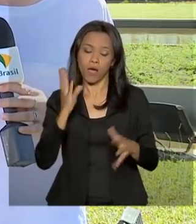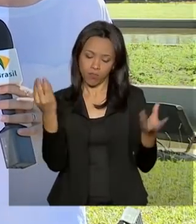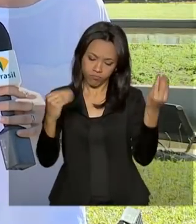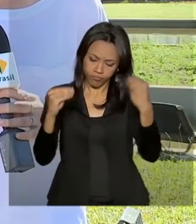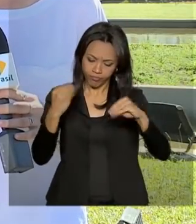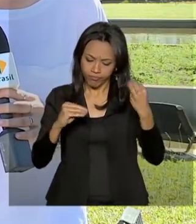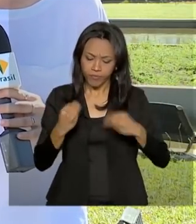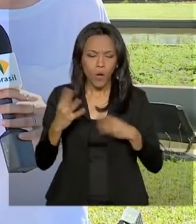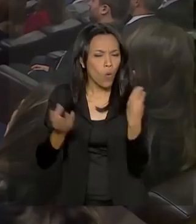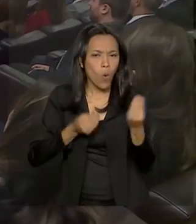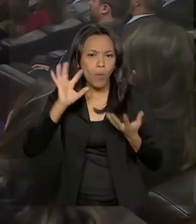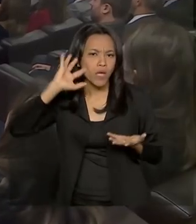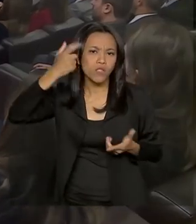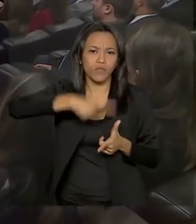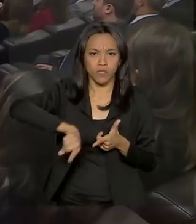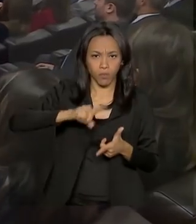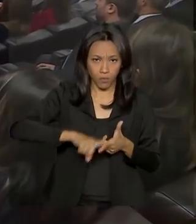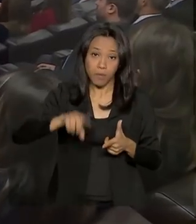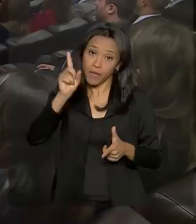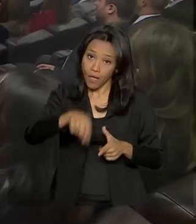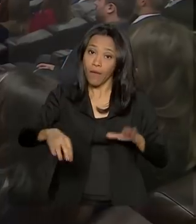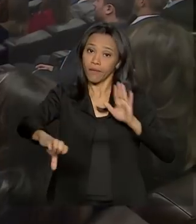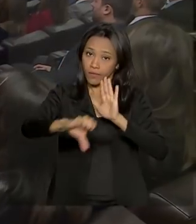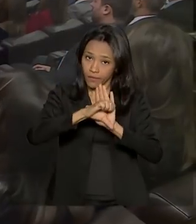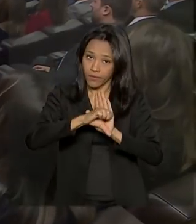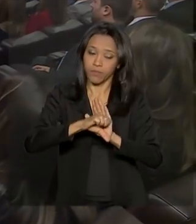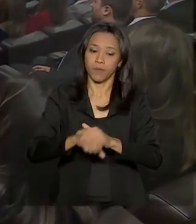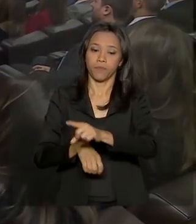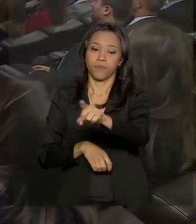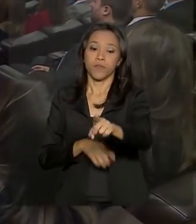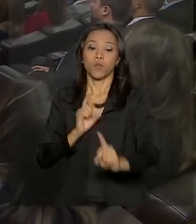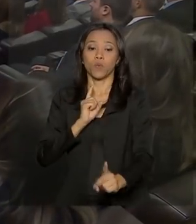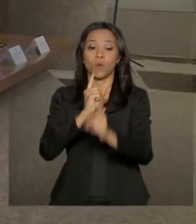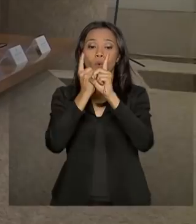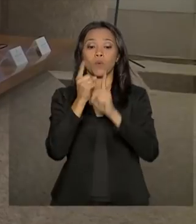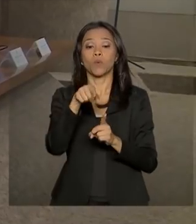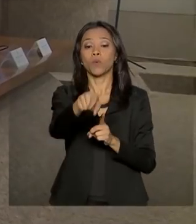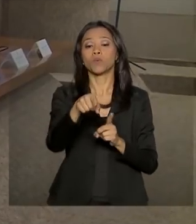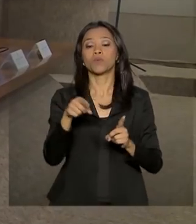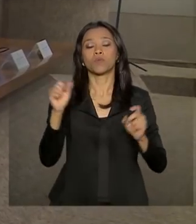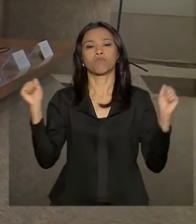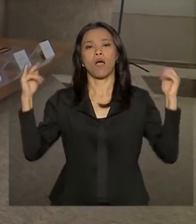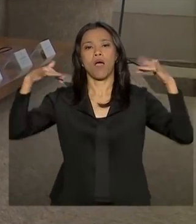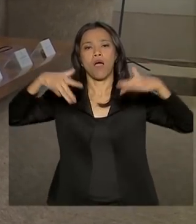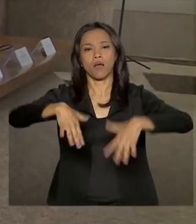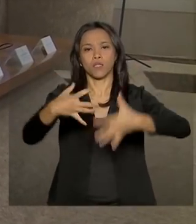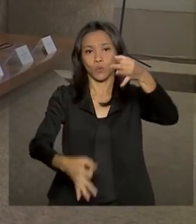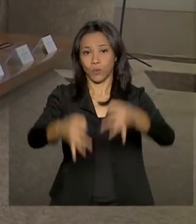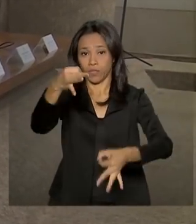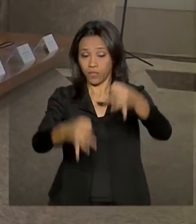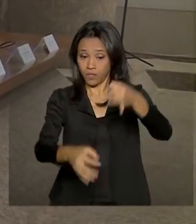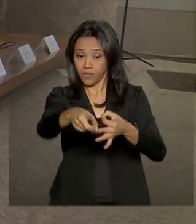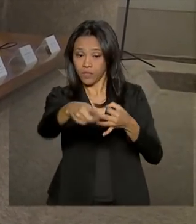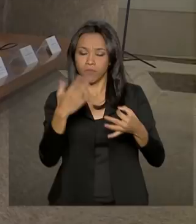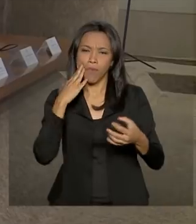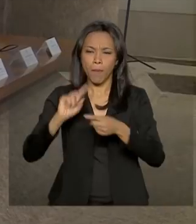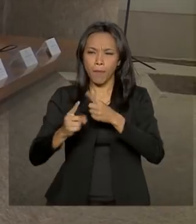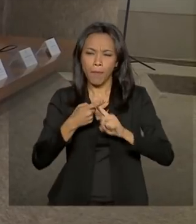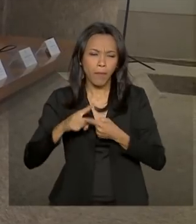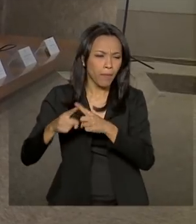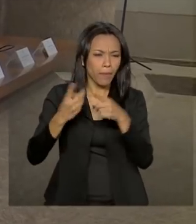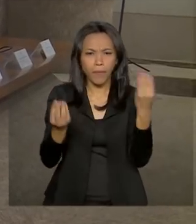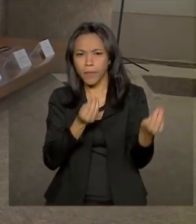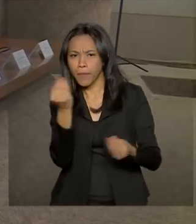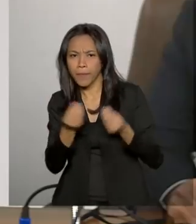combate a esse crime. No Ministério da Justiça, um encontro discutiu formas de combate à falsificação, ao contrabando e à